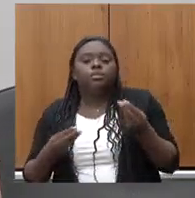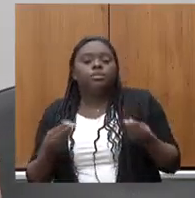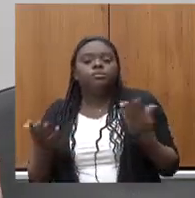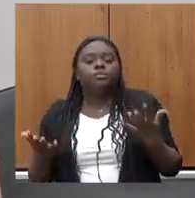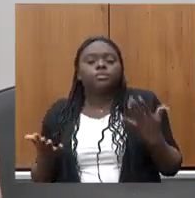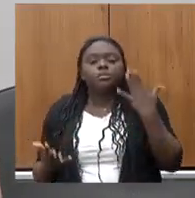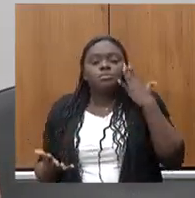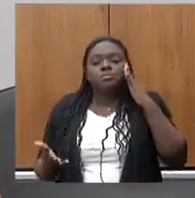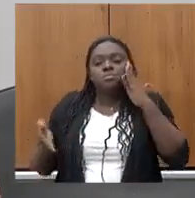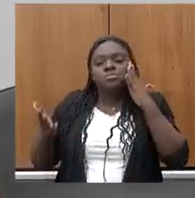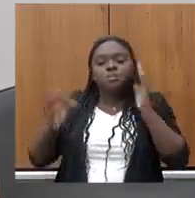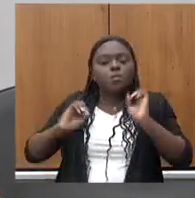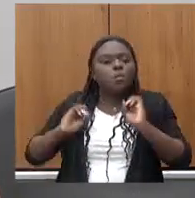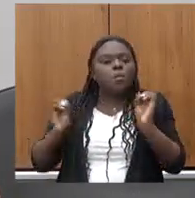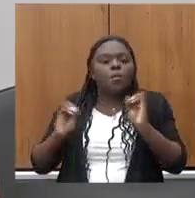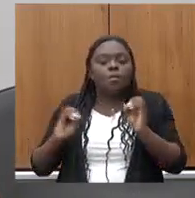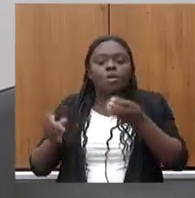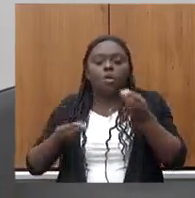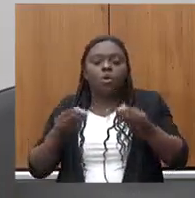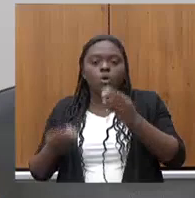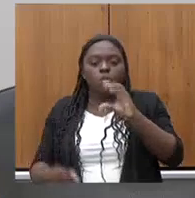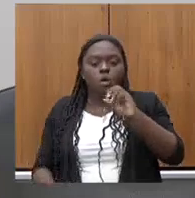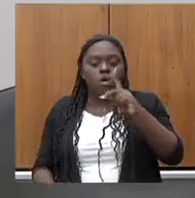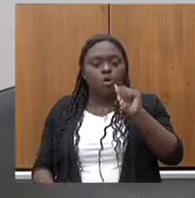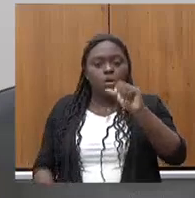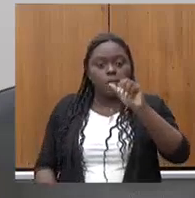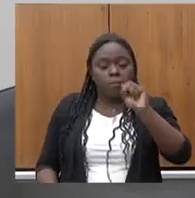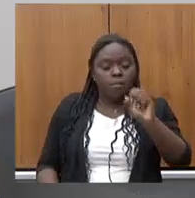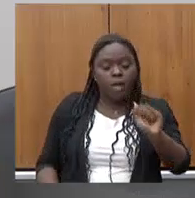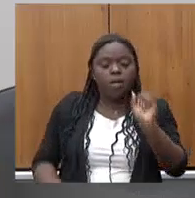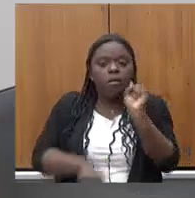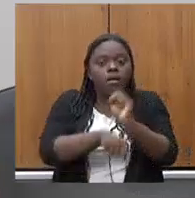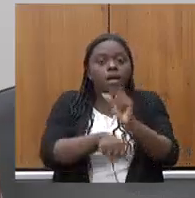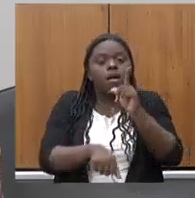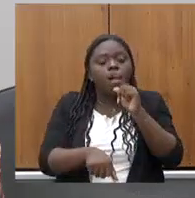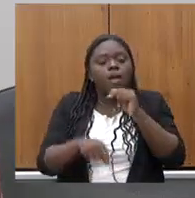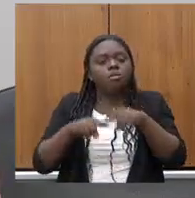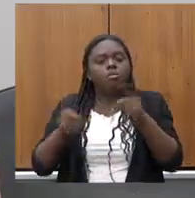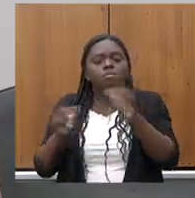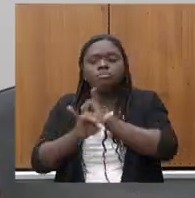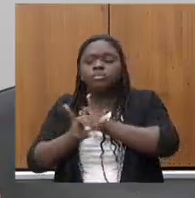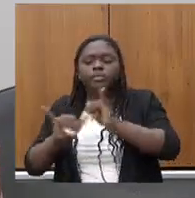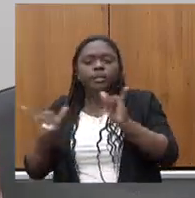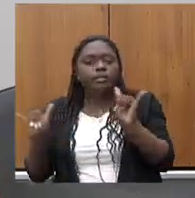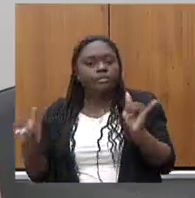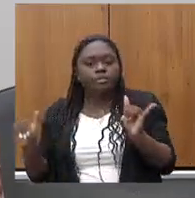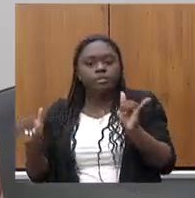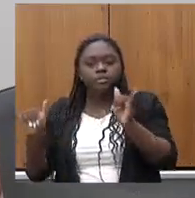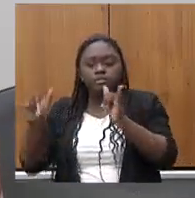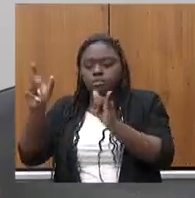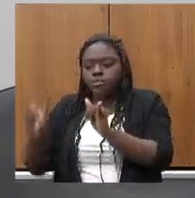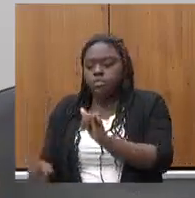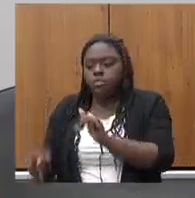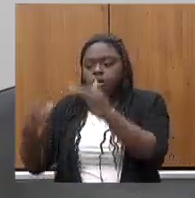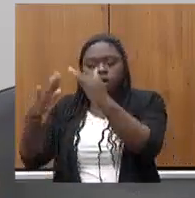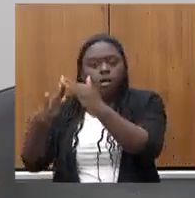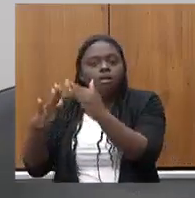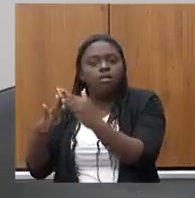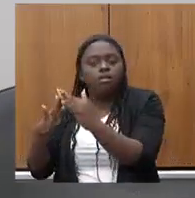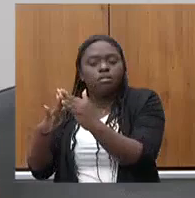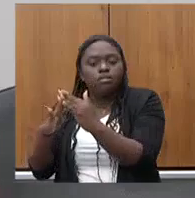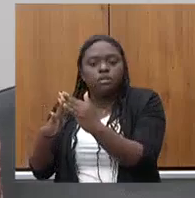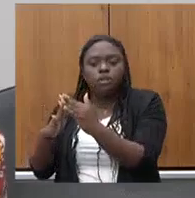compreender como é que a COPASA suspende fornecimento de água sem sequer informar ao morador que esse